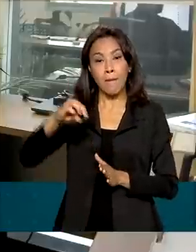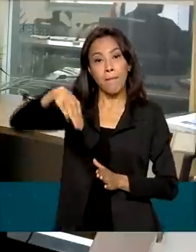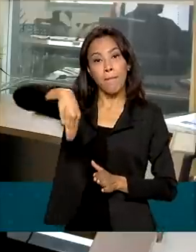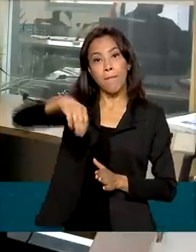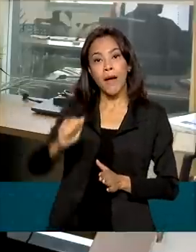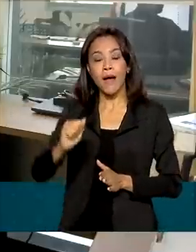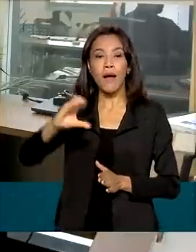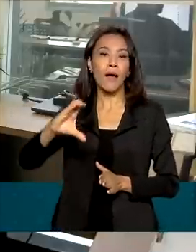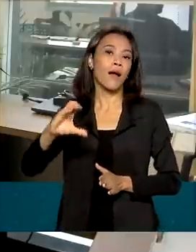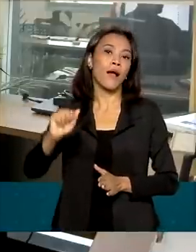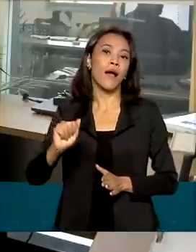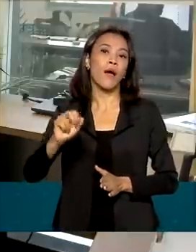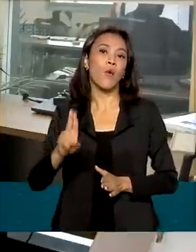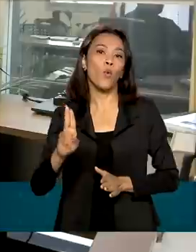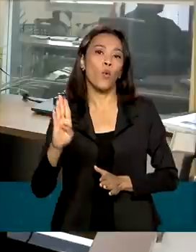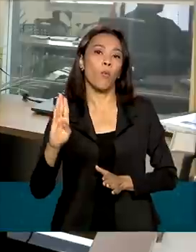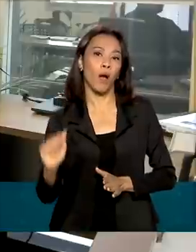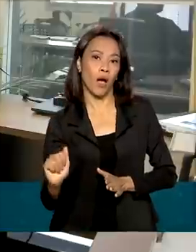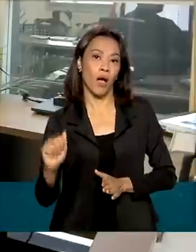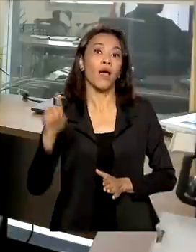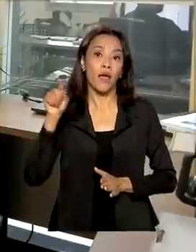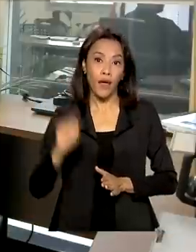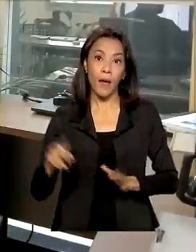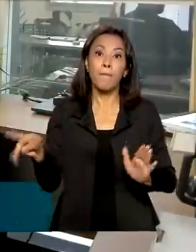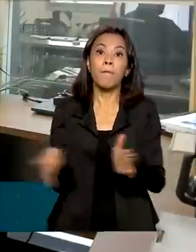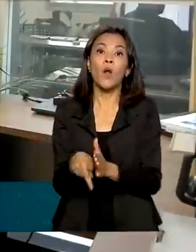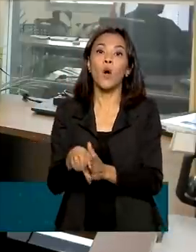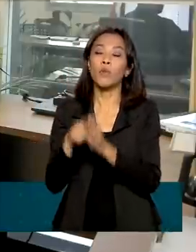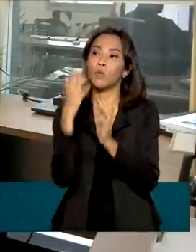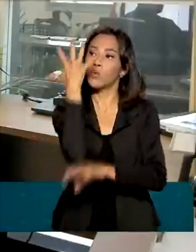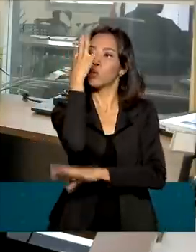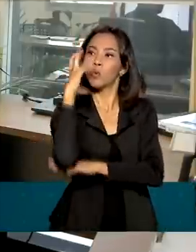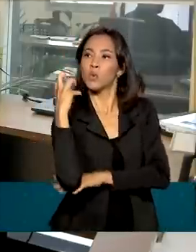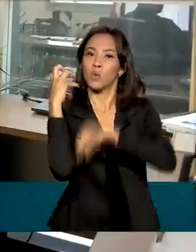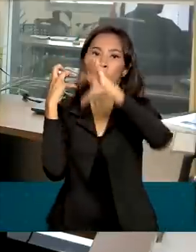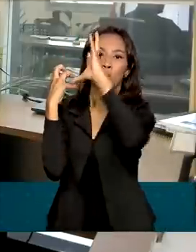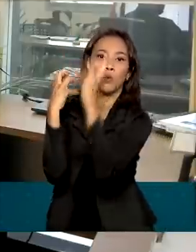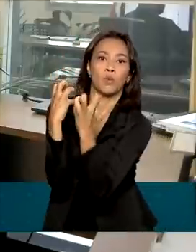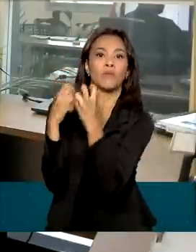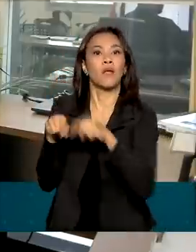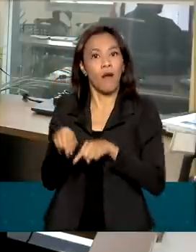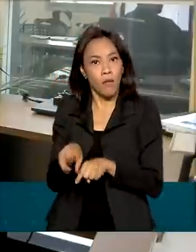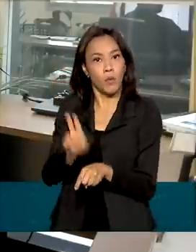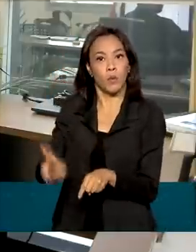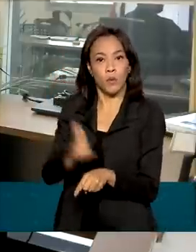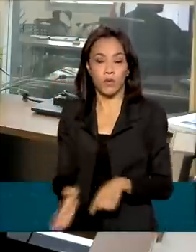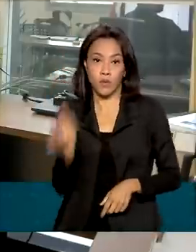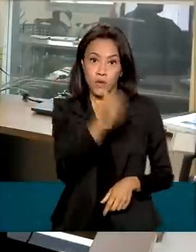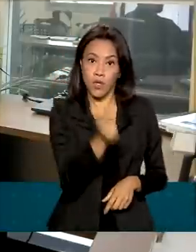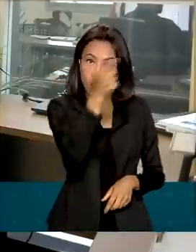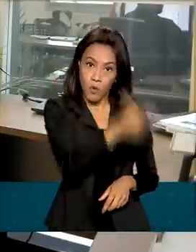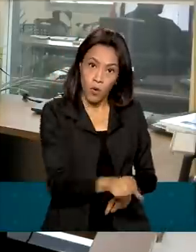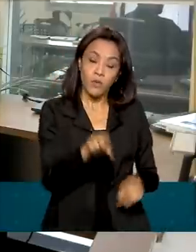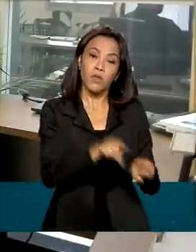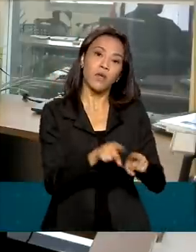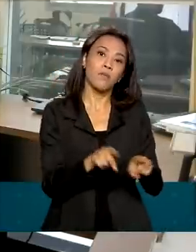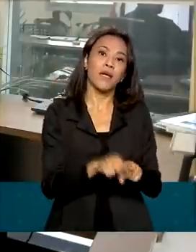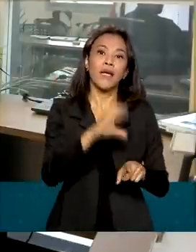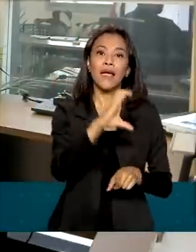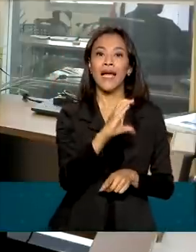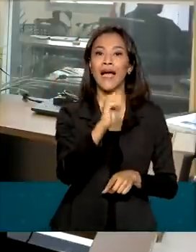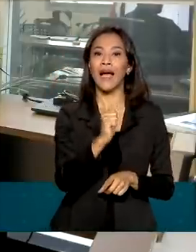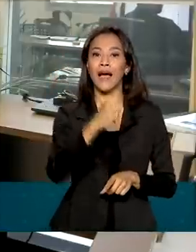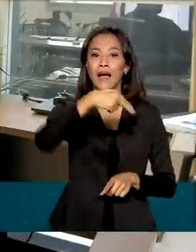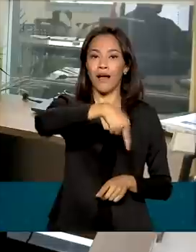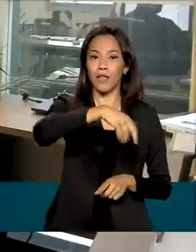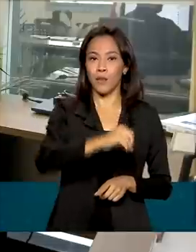que é uma palmeira nativa do cerrado. E também temos outras ações que envolvem, por exemplo, a tropicalização da canola, que é uma